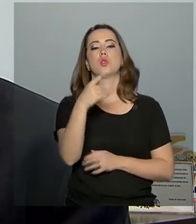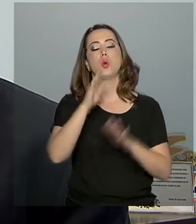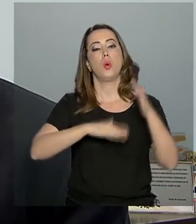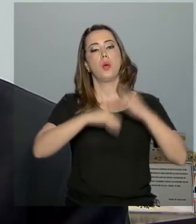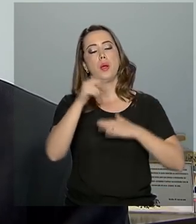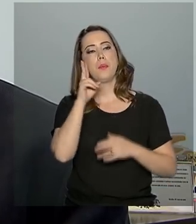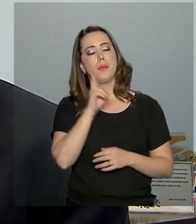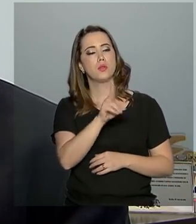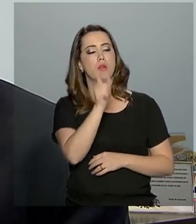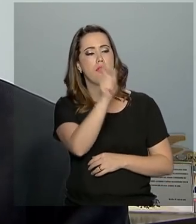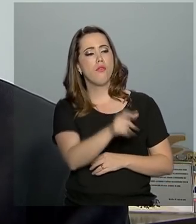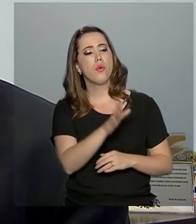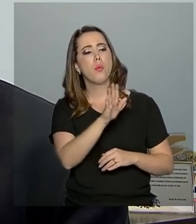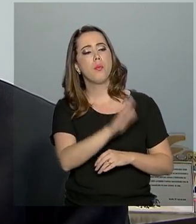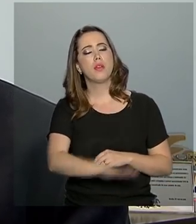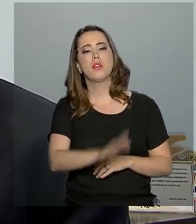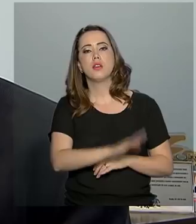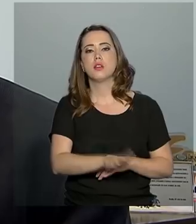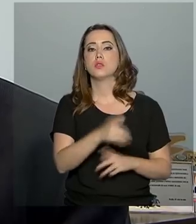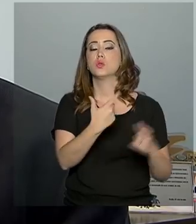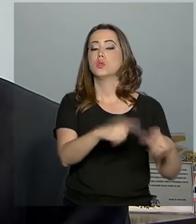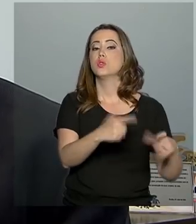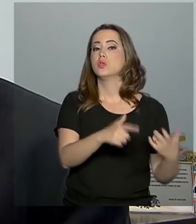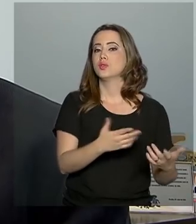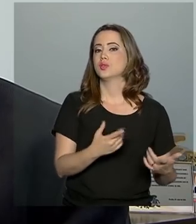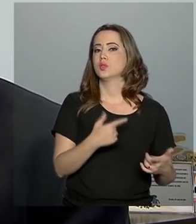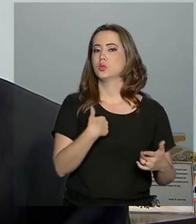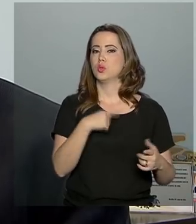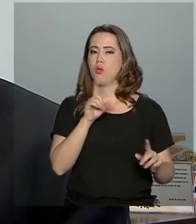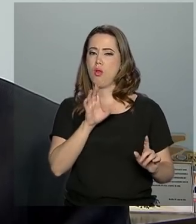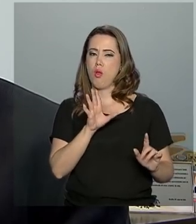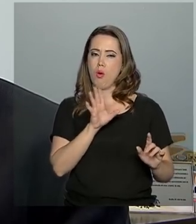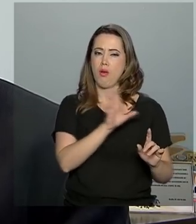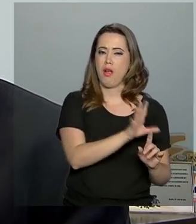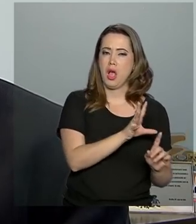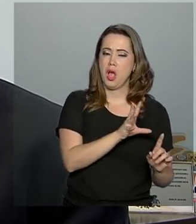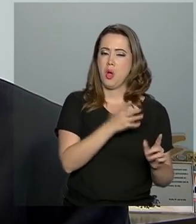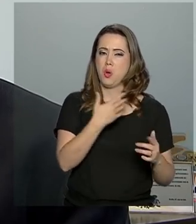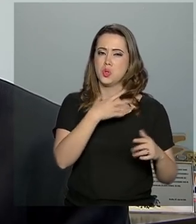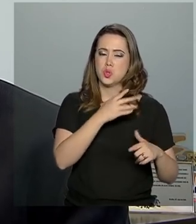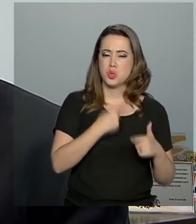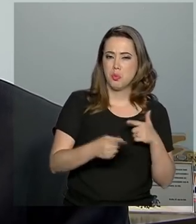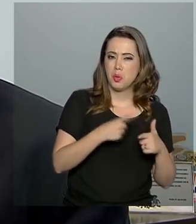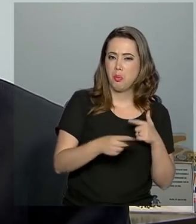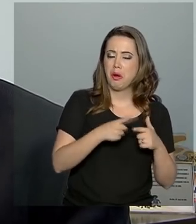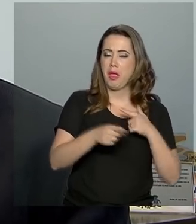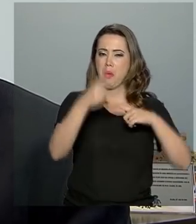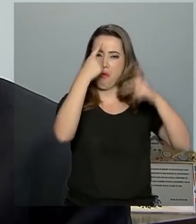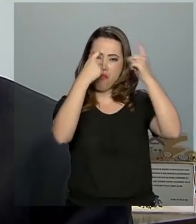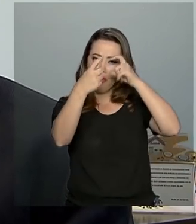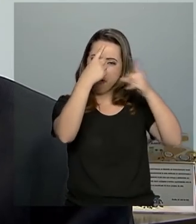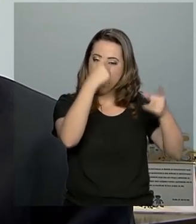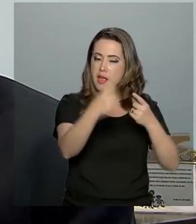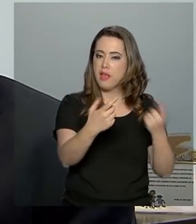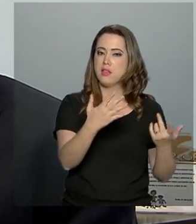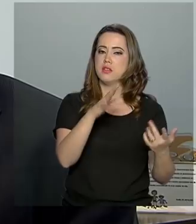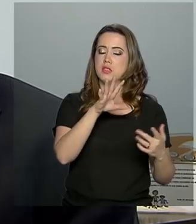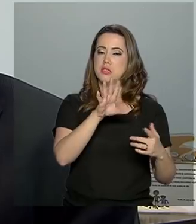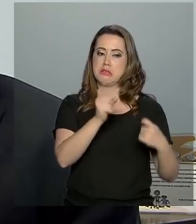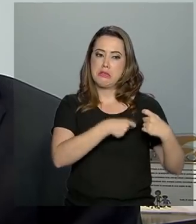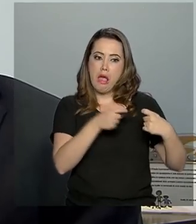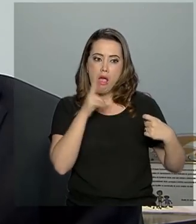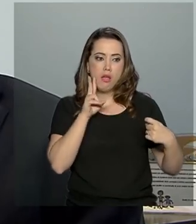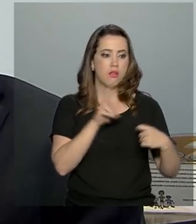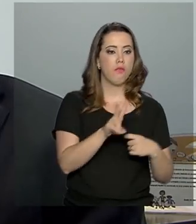pessoa que encontrar uma criança numa situação de exploração, de abuso, de violência, de ato libidinoso, se a pessoa tem